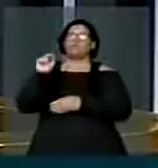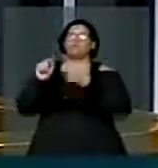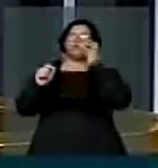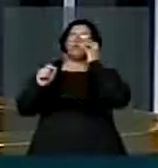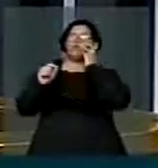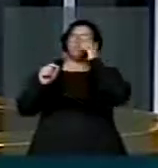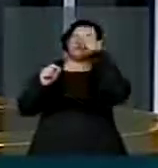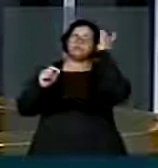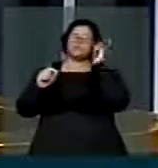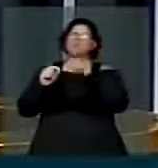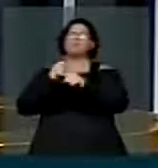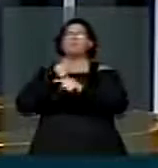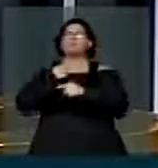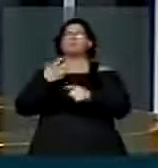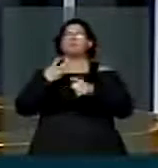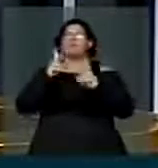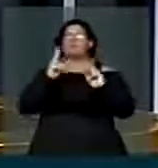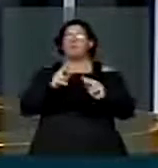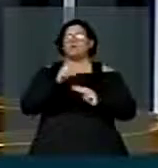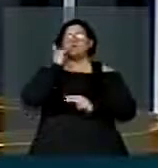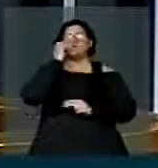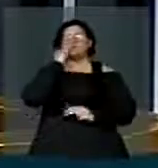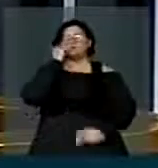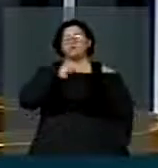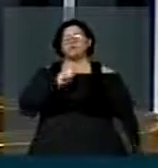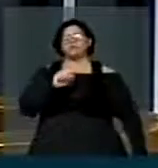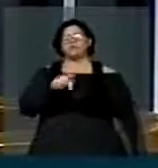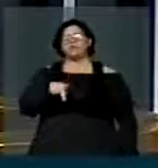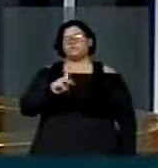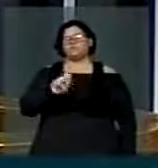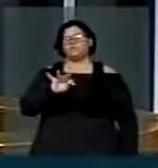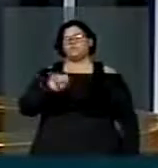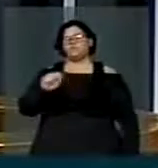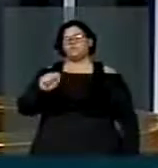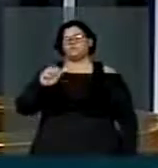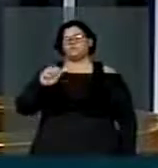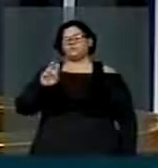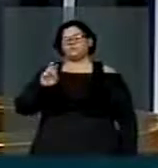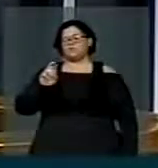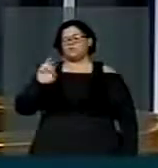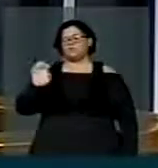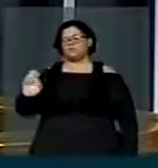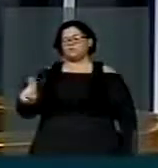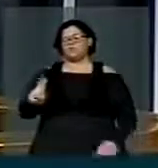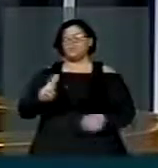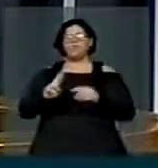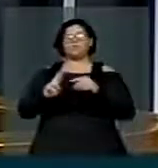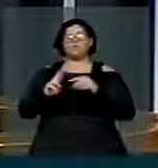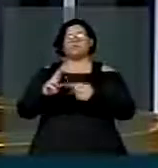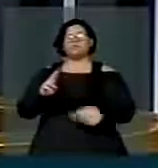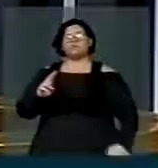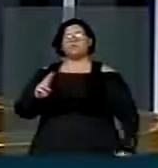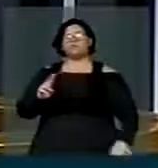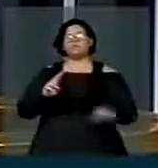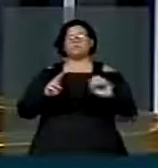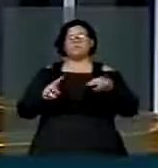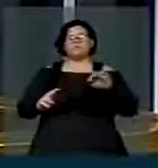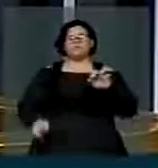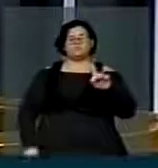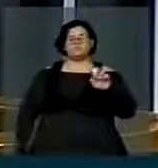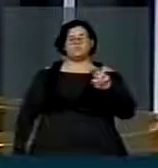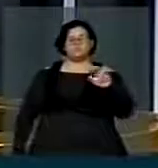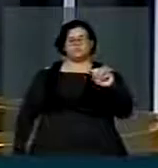fez a senadora Cátia Abreu, do PMDB, presidente da Confederação Nacional da Agricultura, no início dessa